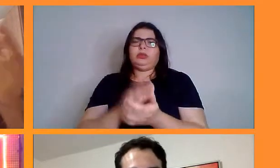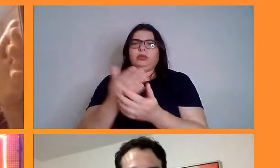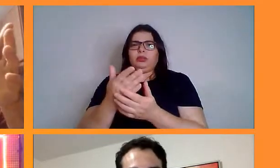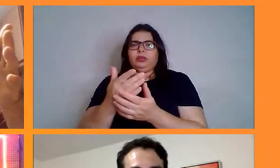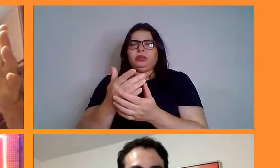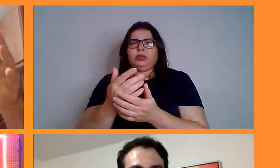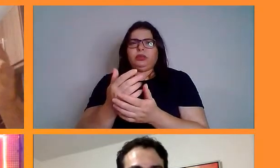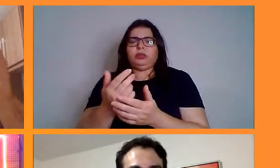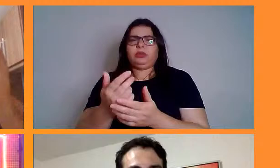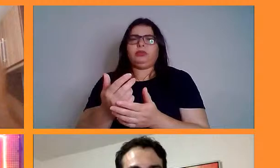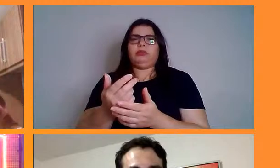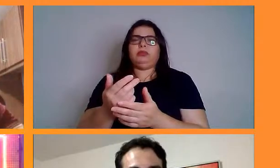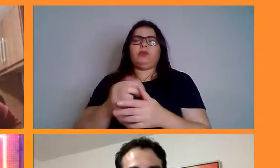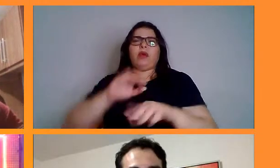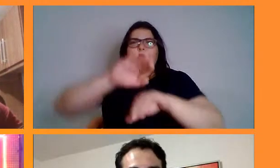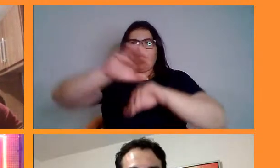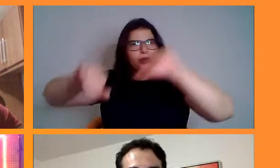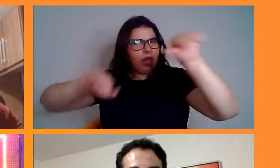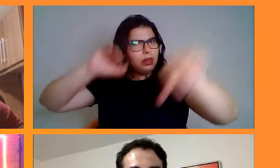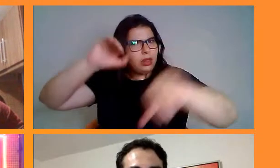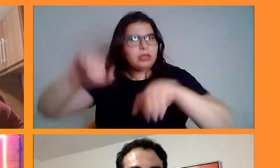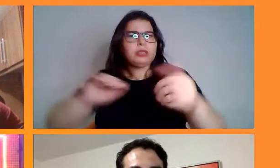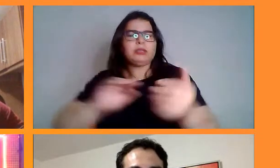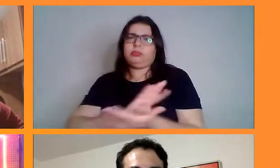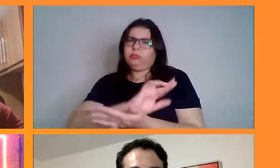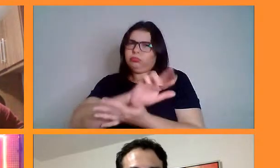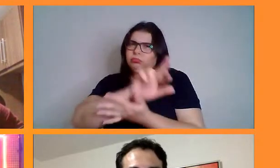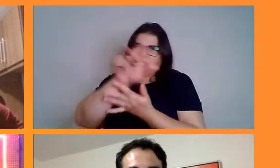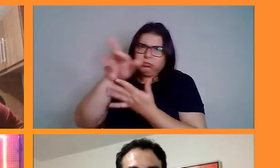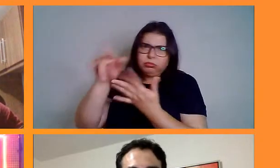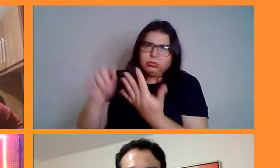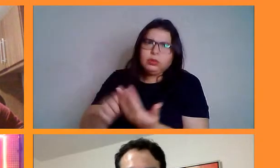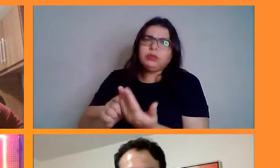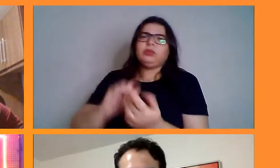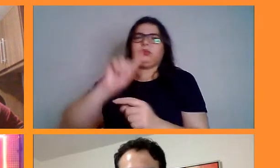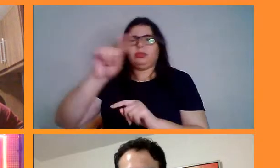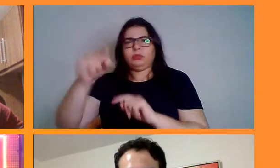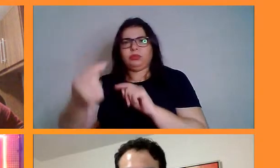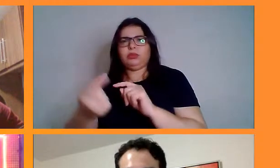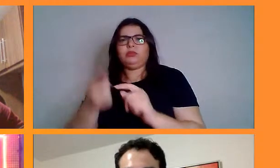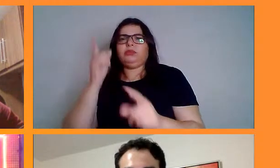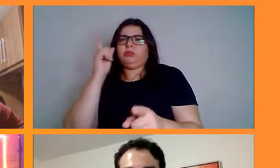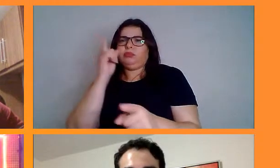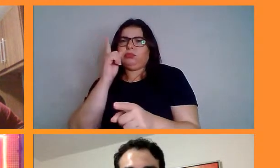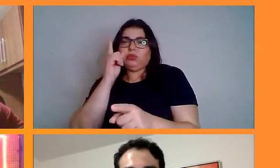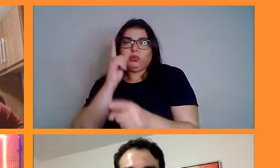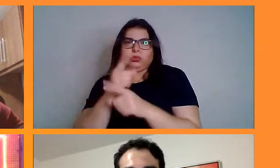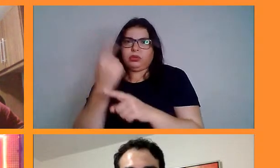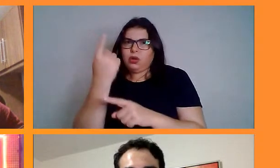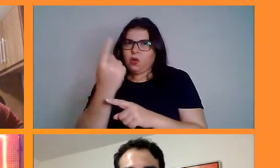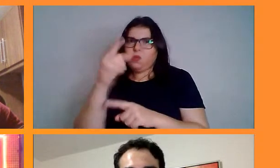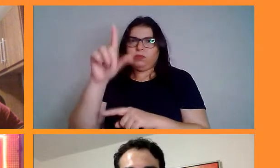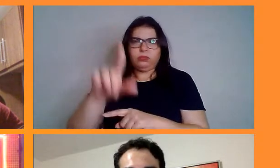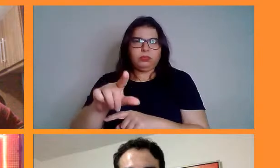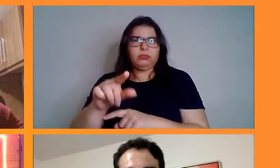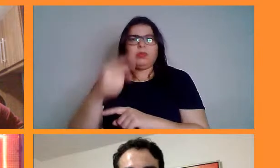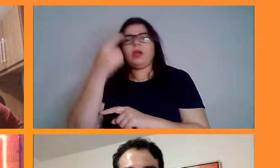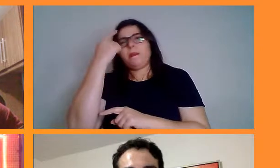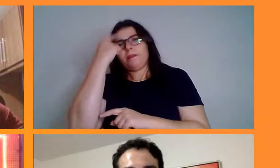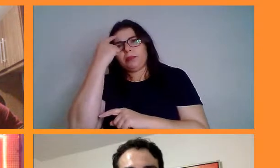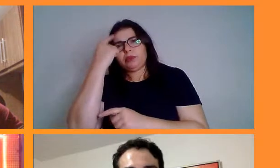não espere motivação, certo? Depois que você encontrar um exercício que você queira começar, você pense